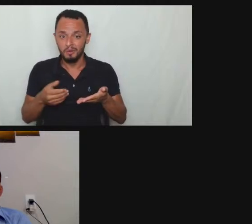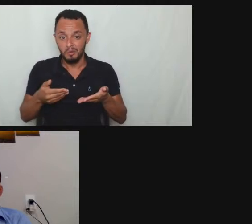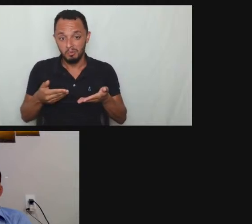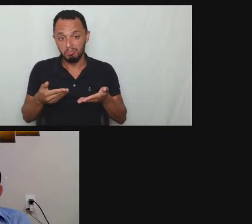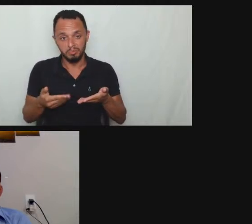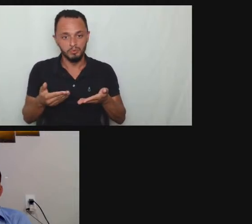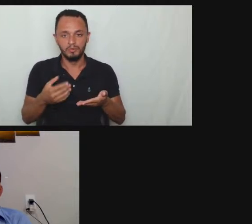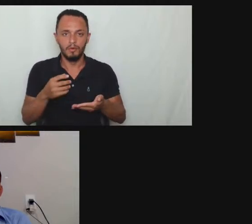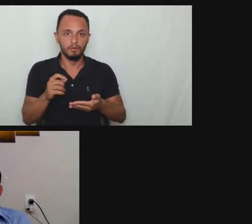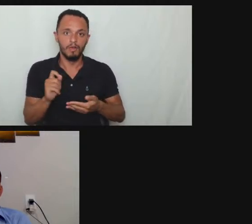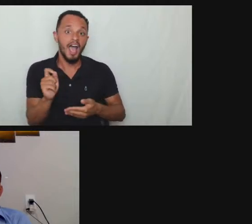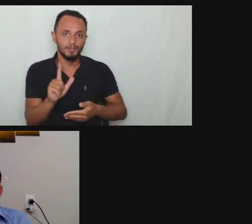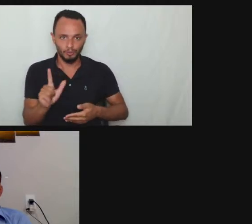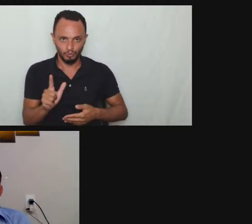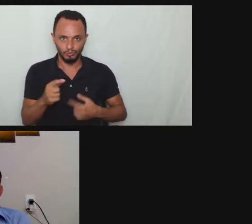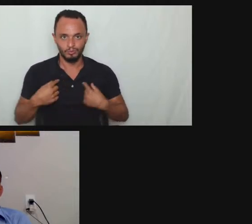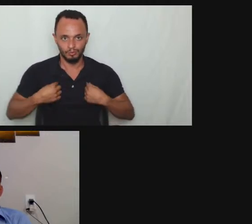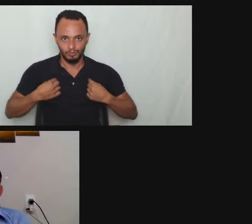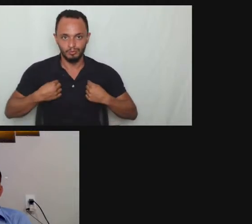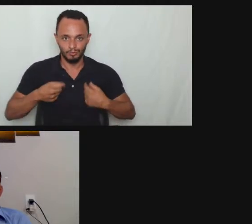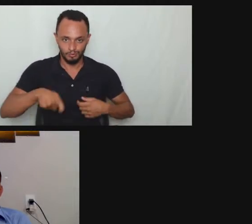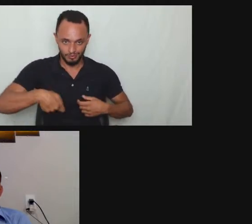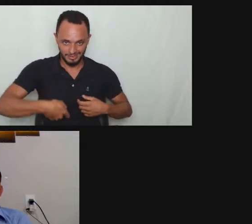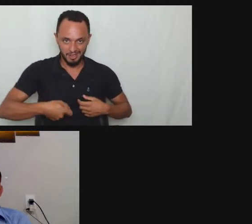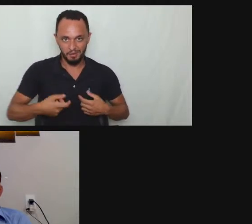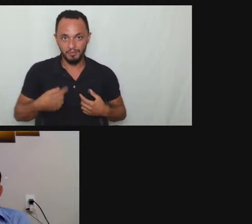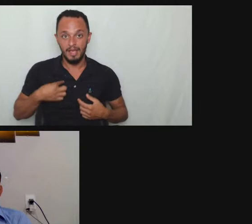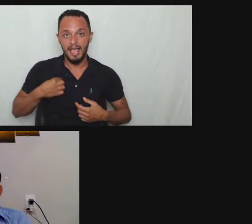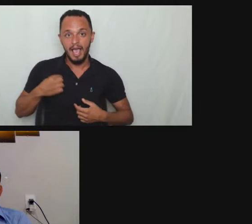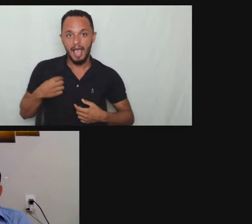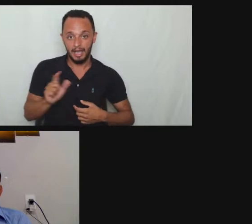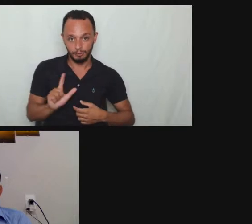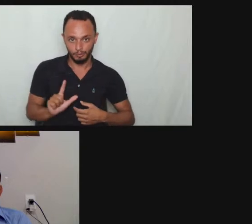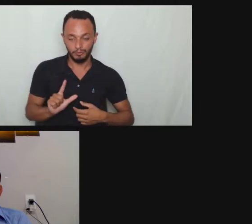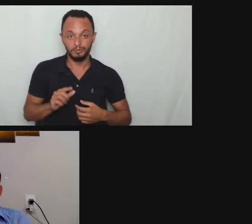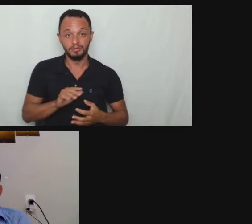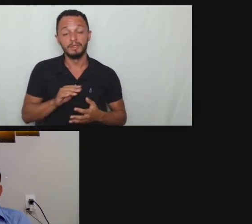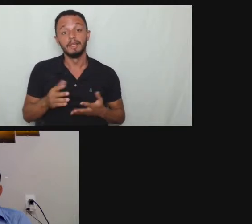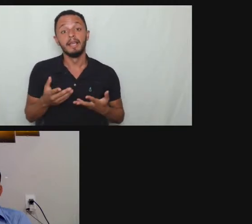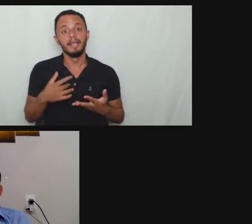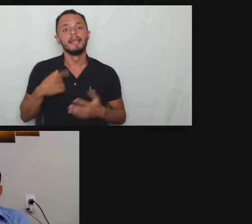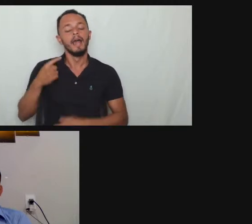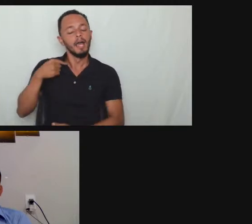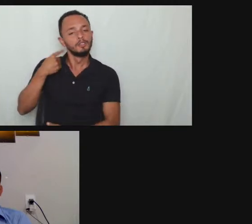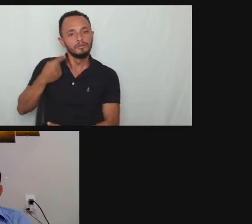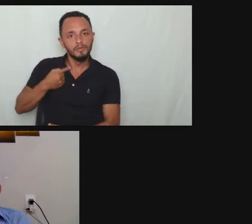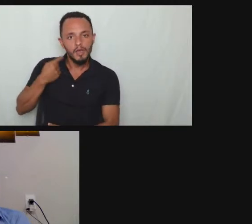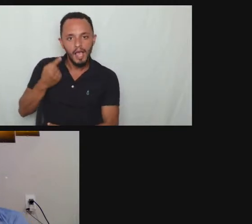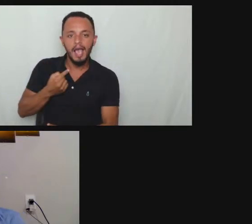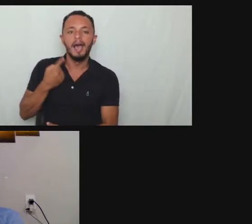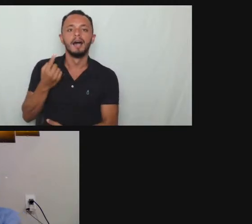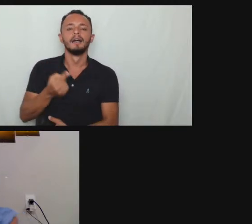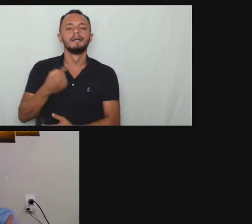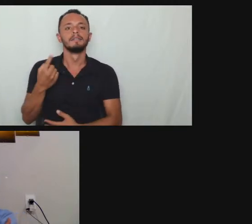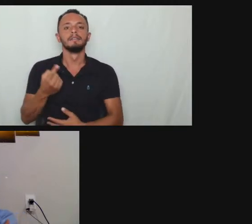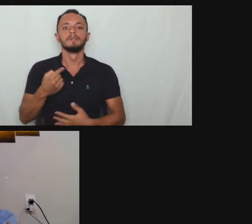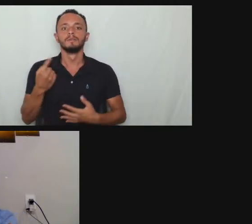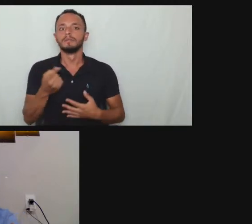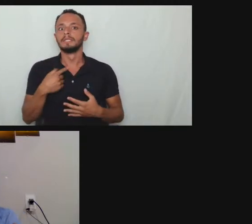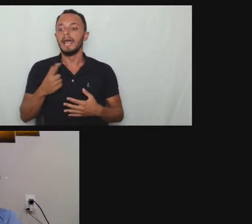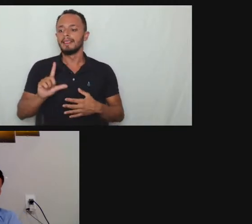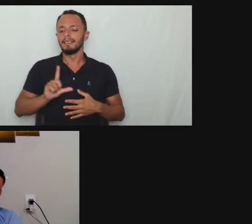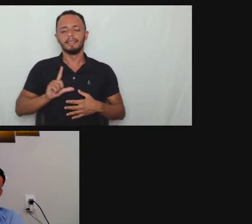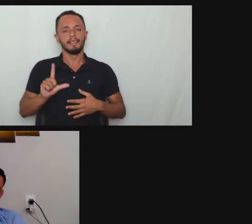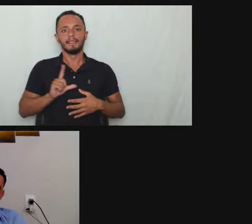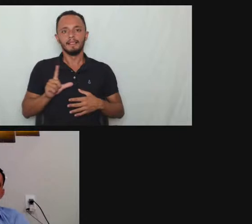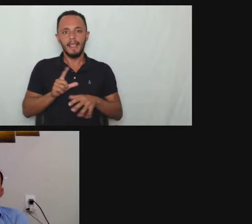conduz aí o Moraes Nogueira que é parceiro aqui do Elton e o Deus do advogado né ele tem várias filiais aí espalhadas na